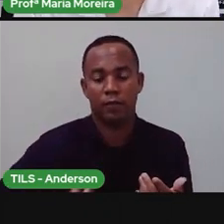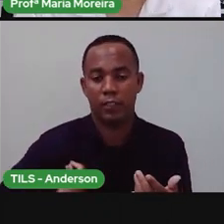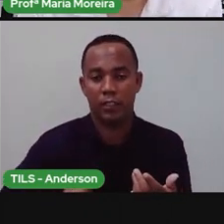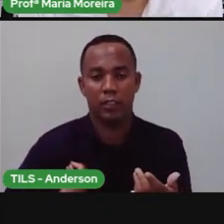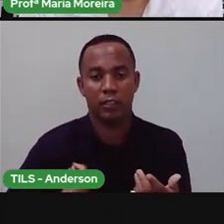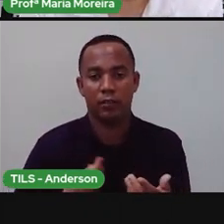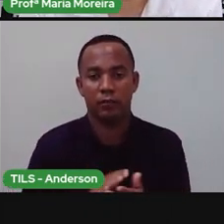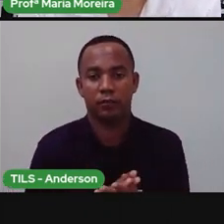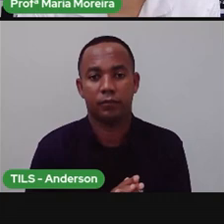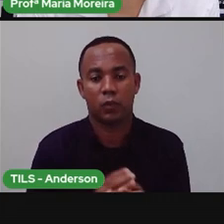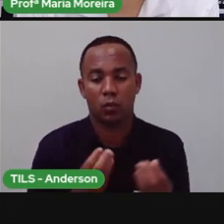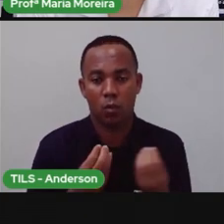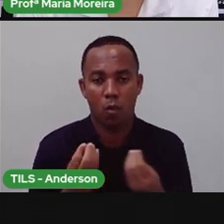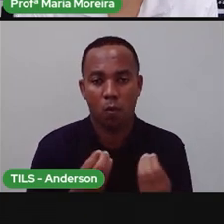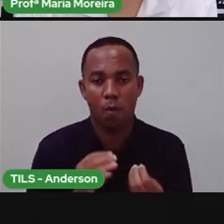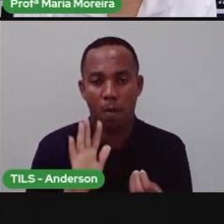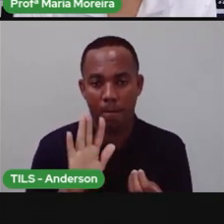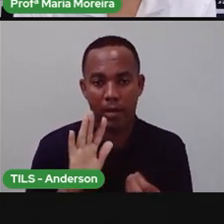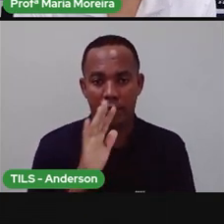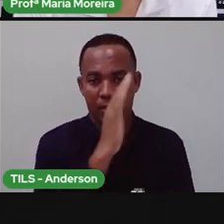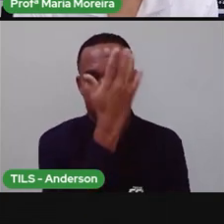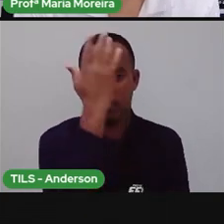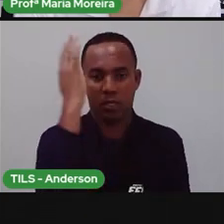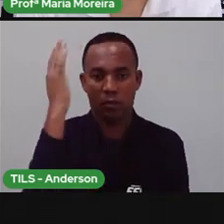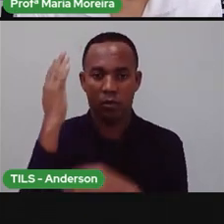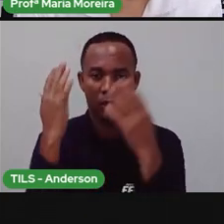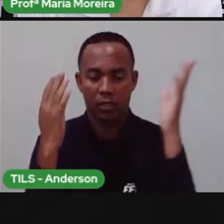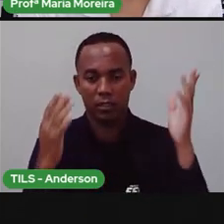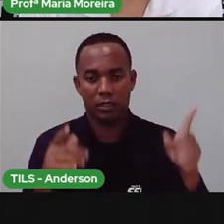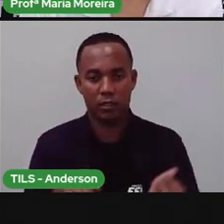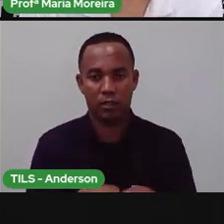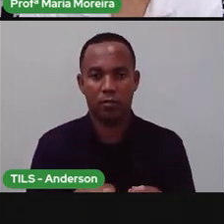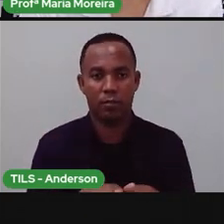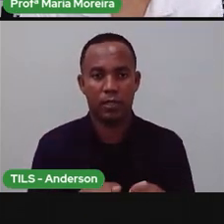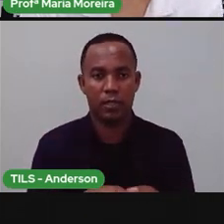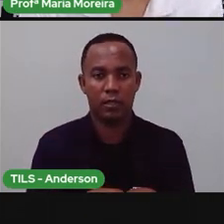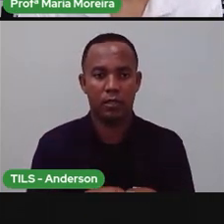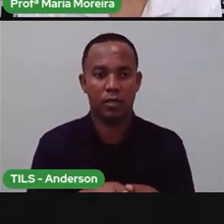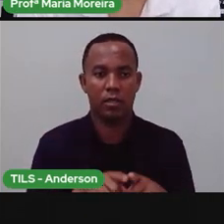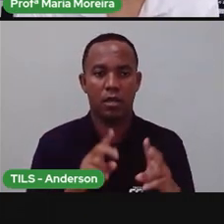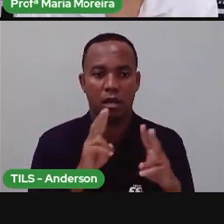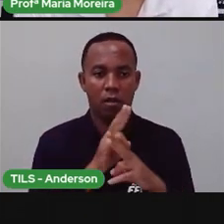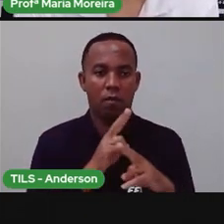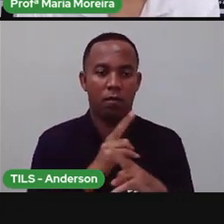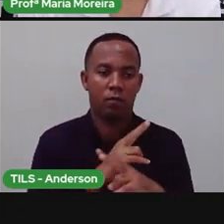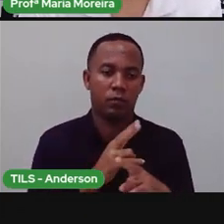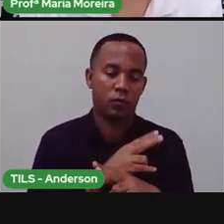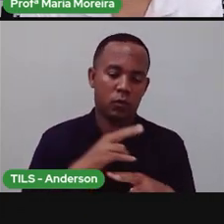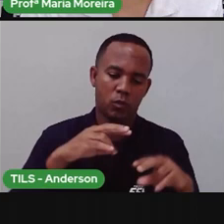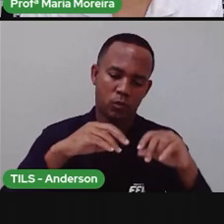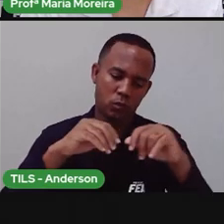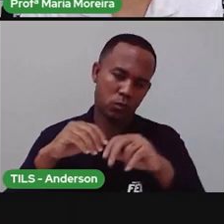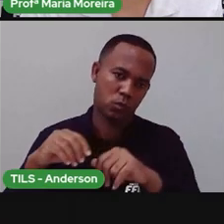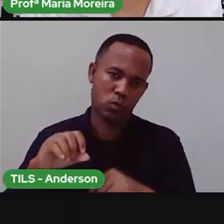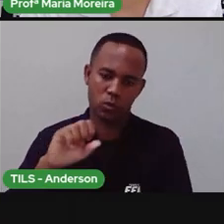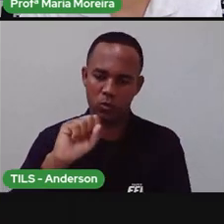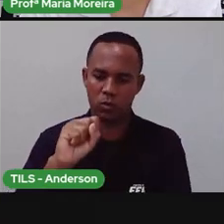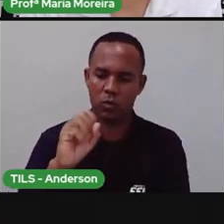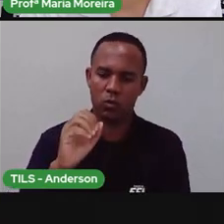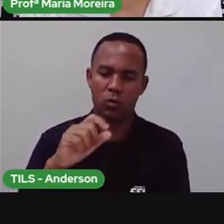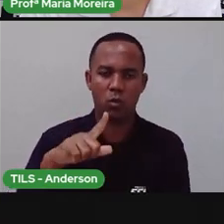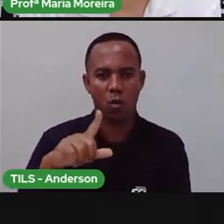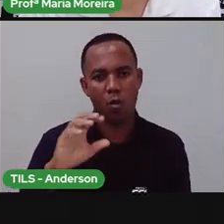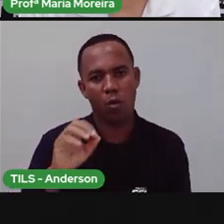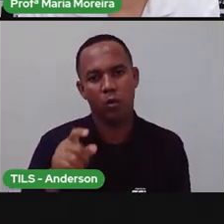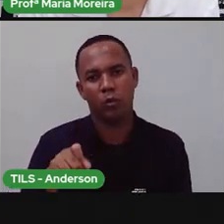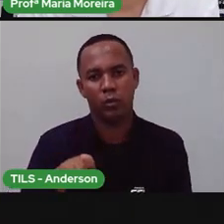não possuem vida, mas que também estão da natureza. Como o ar, a água, o solo e as pedras. Então, isso aqui